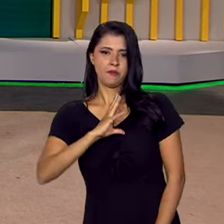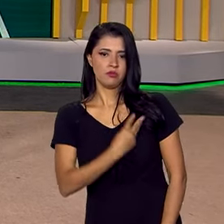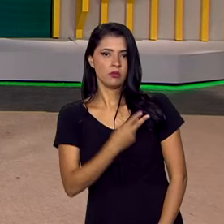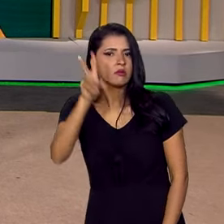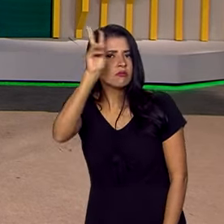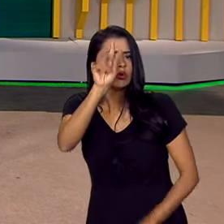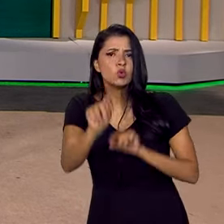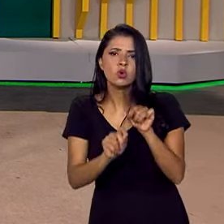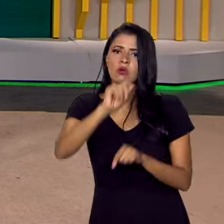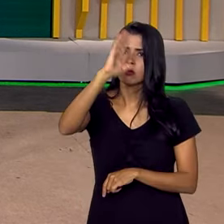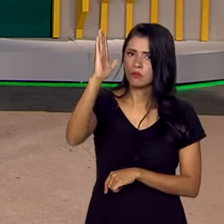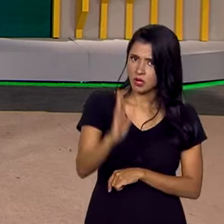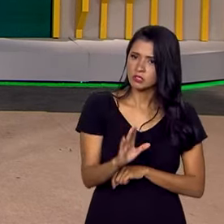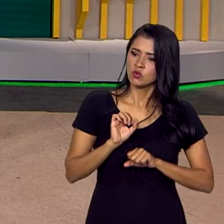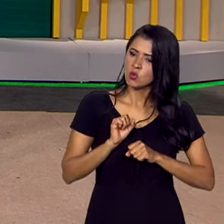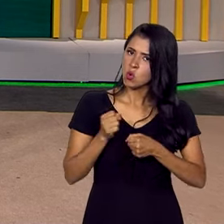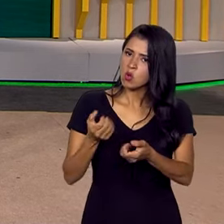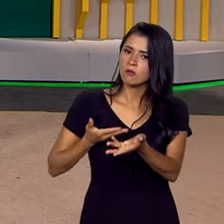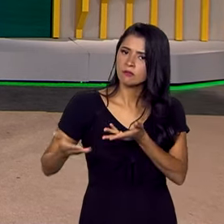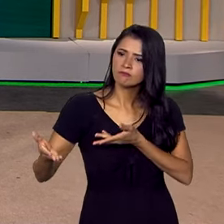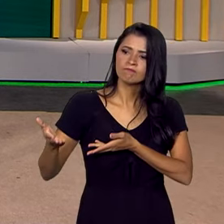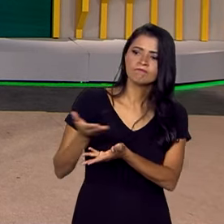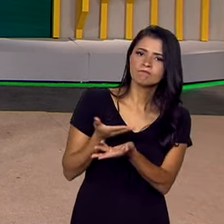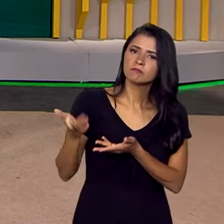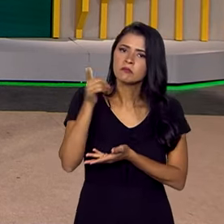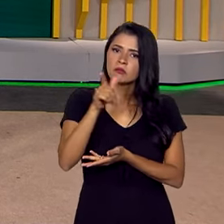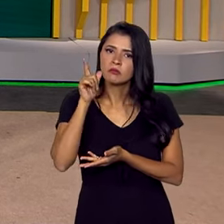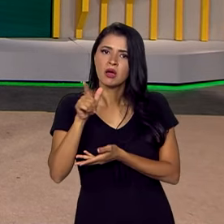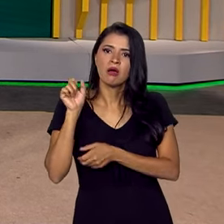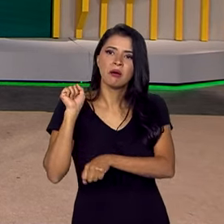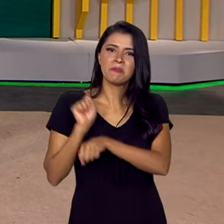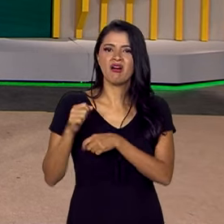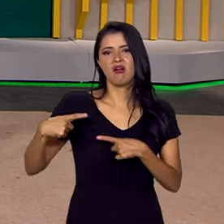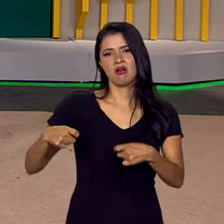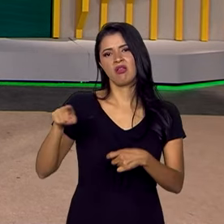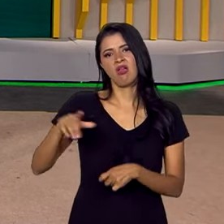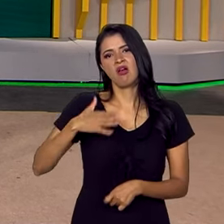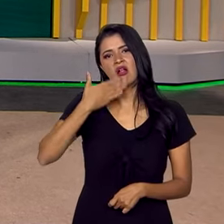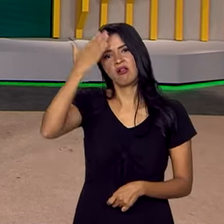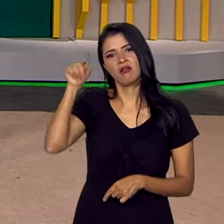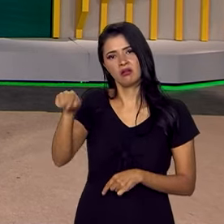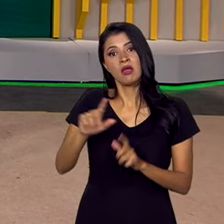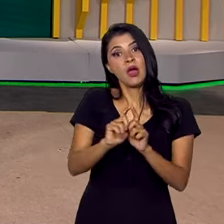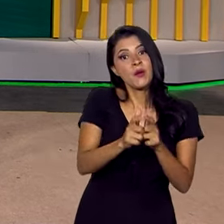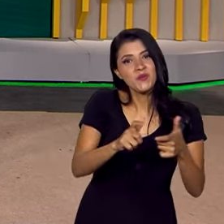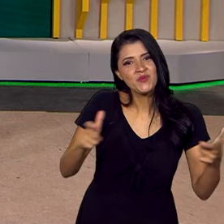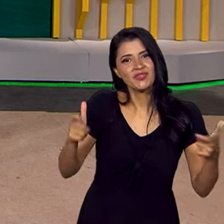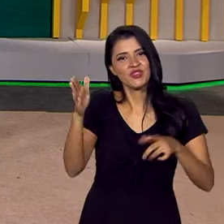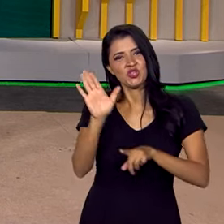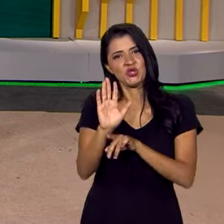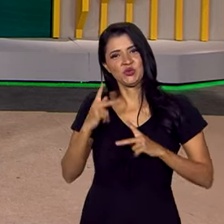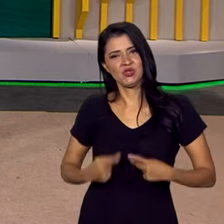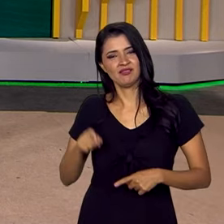Lembrando que o Brasil vem atuando no meio diplomático para estabelecer um cessar-fogo no Oriente Médio com ampliação da ajuda